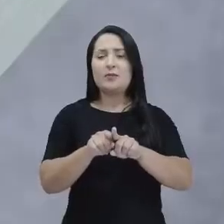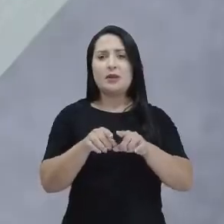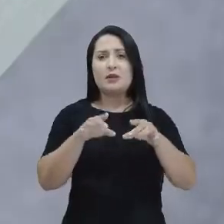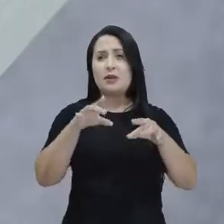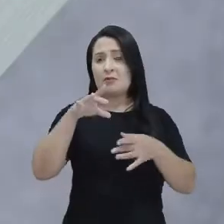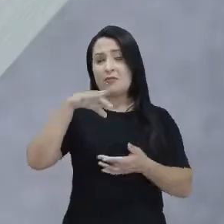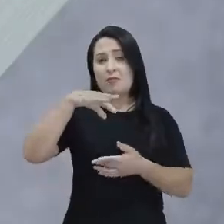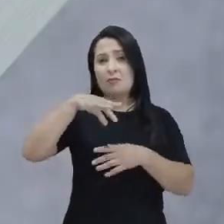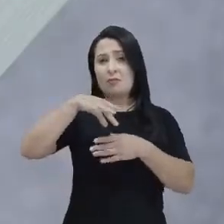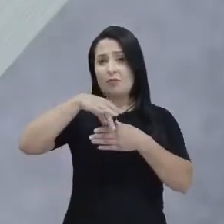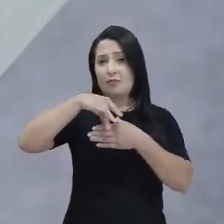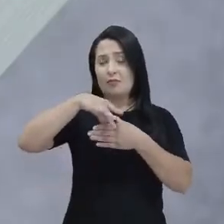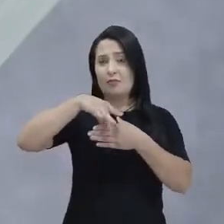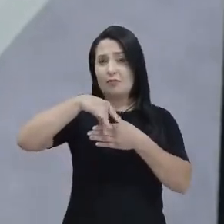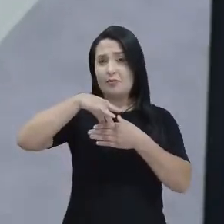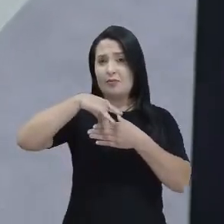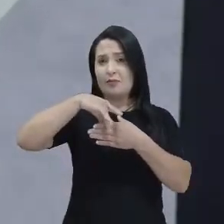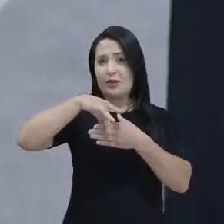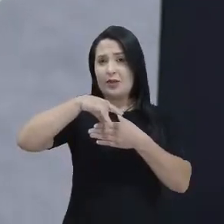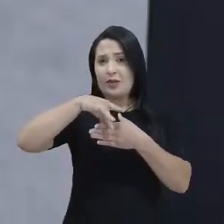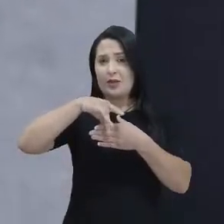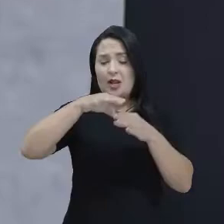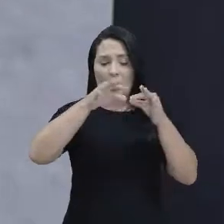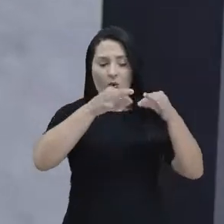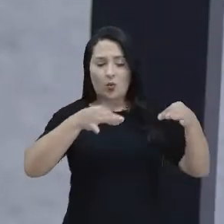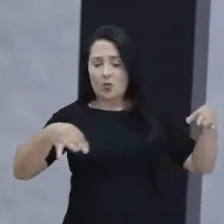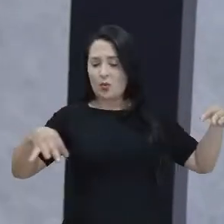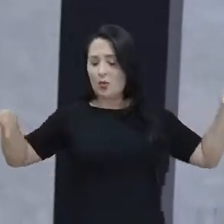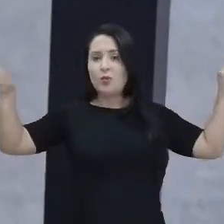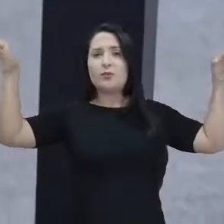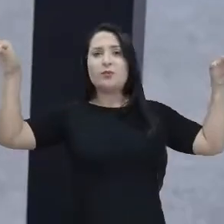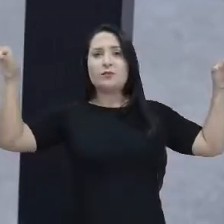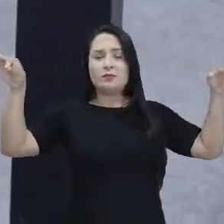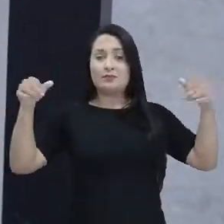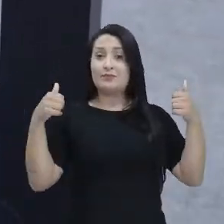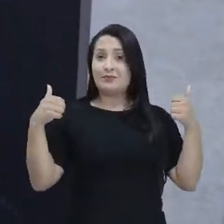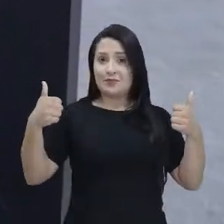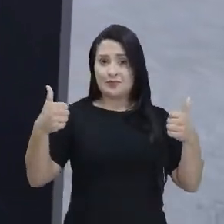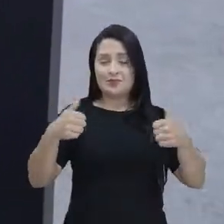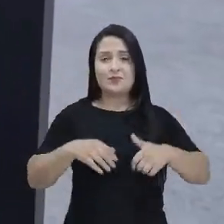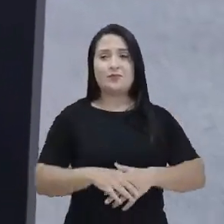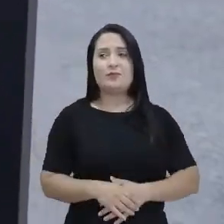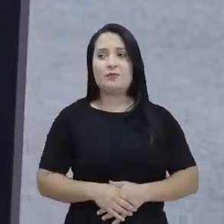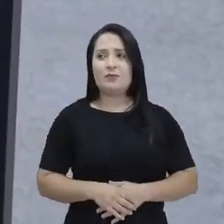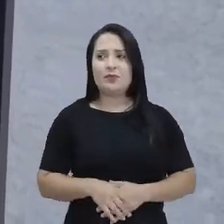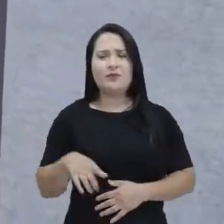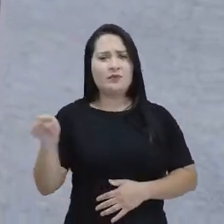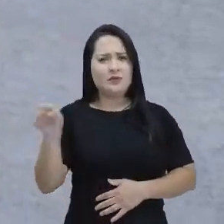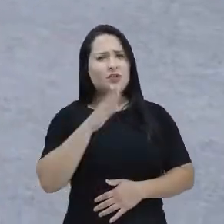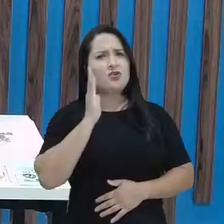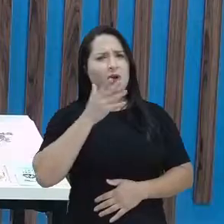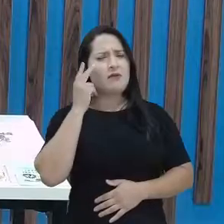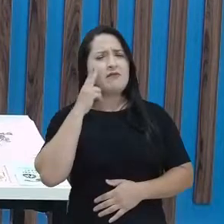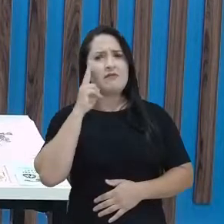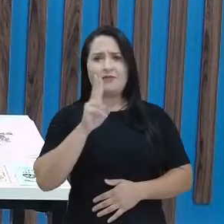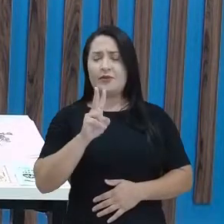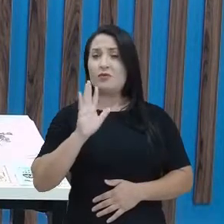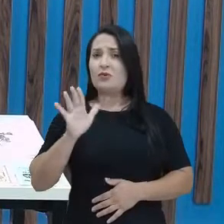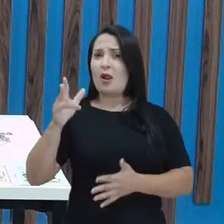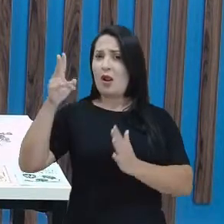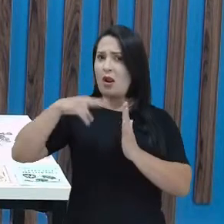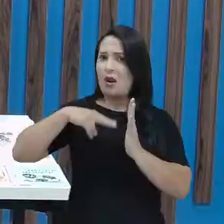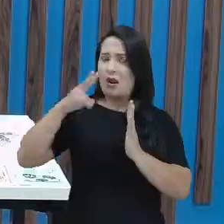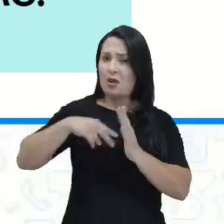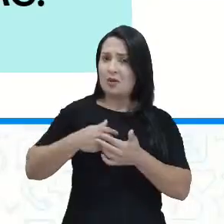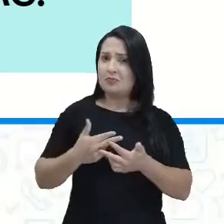maneira aqui, pendurados em cordões, tá bom? Você já viu algum cordel? Você já leu o